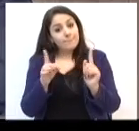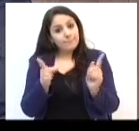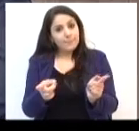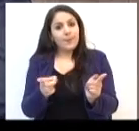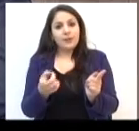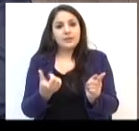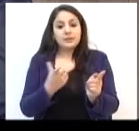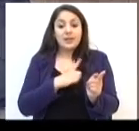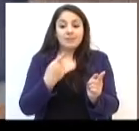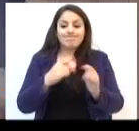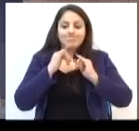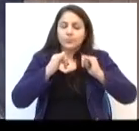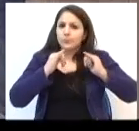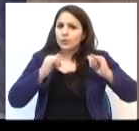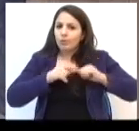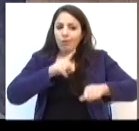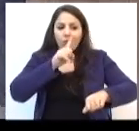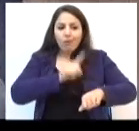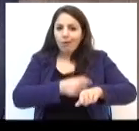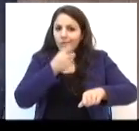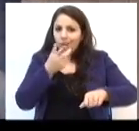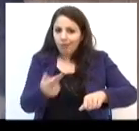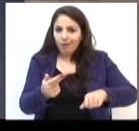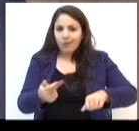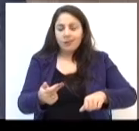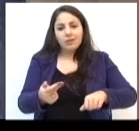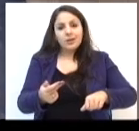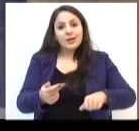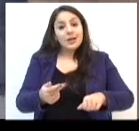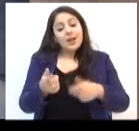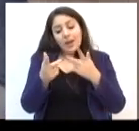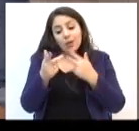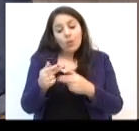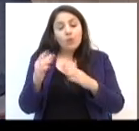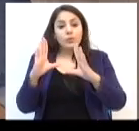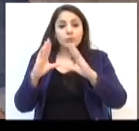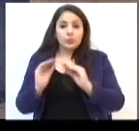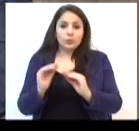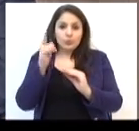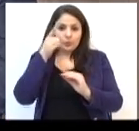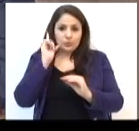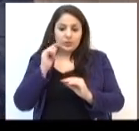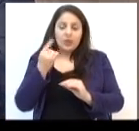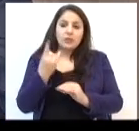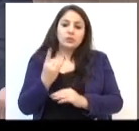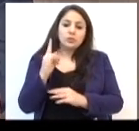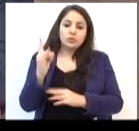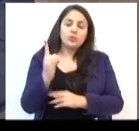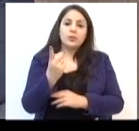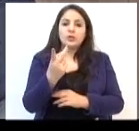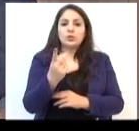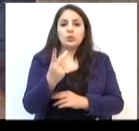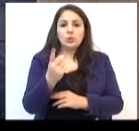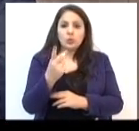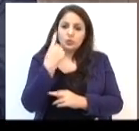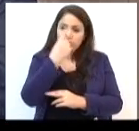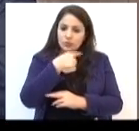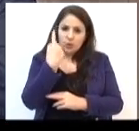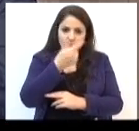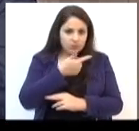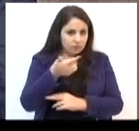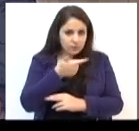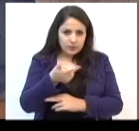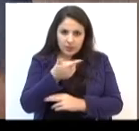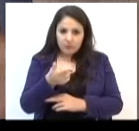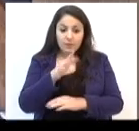essa é a notícia da hora, a mesma notícia de ontem de noite, e não mudou nada, quer dizer, nas últimas 12 horas, nós não tivemos mais